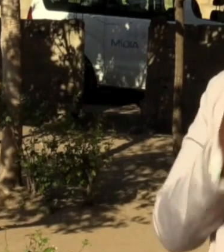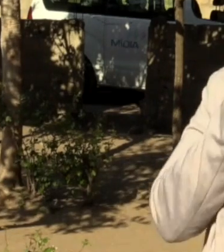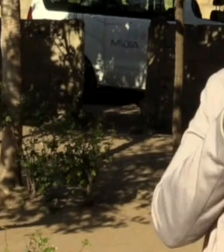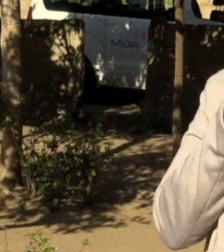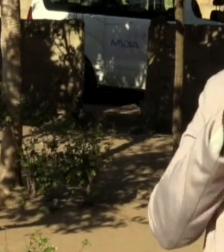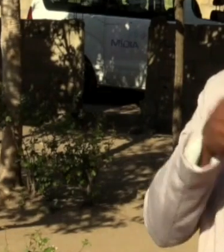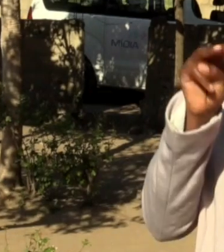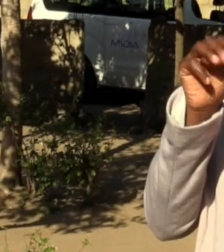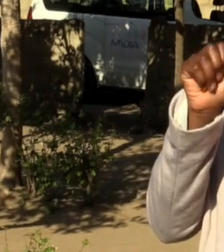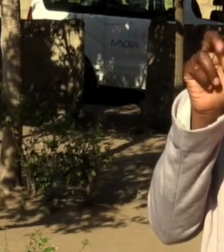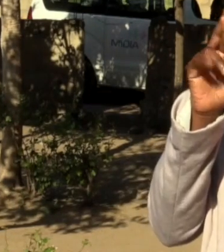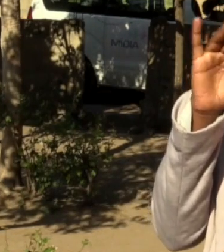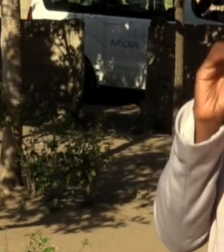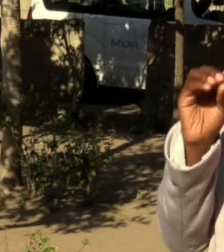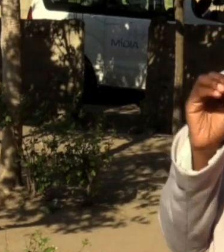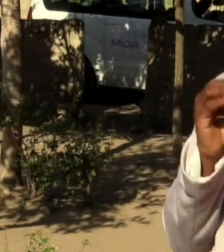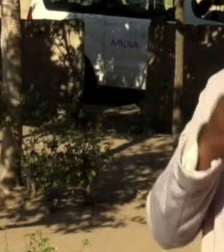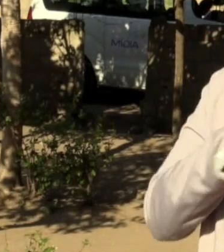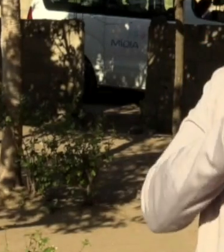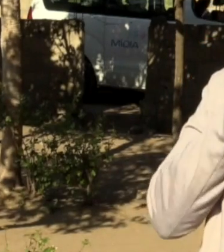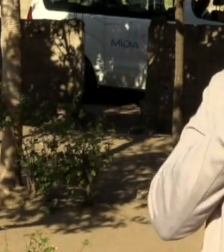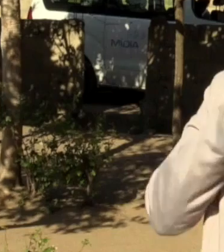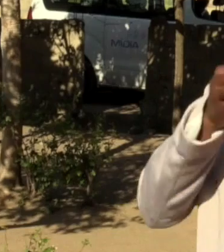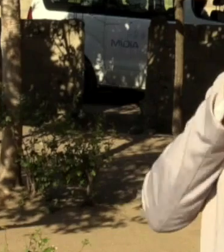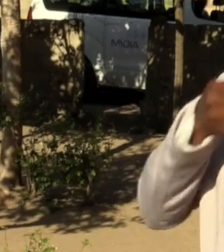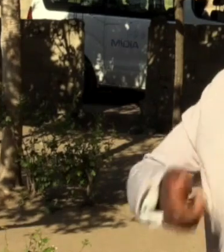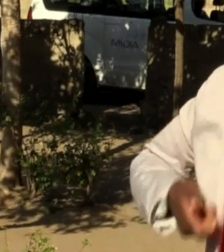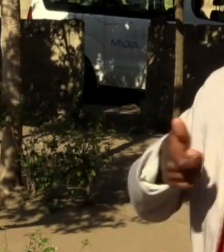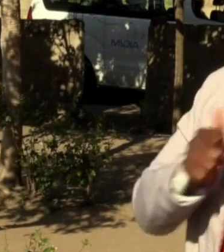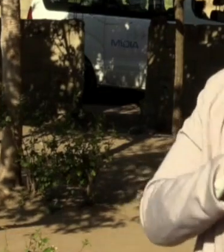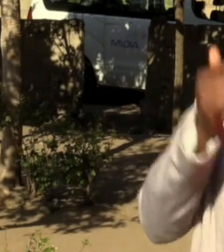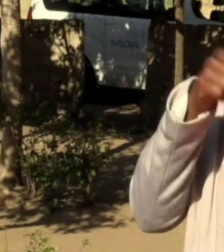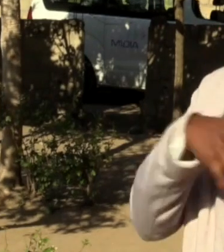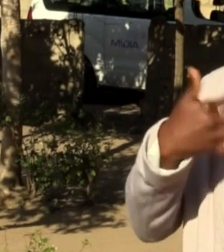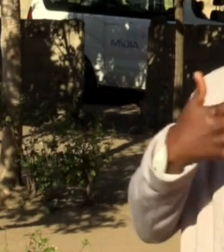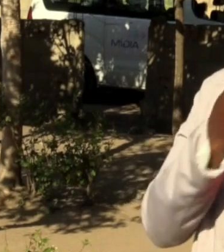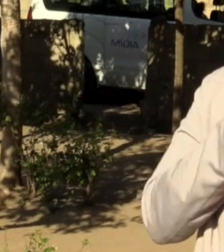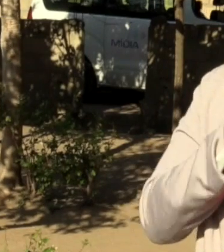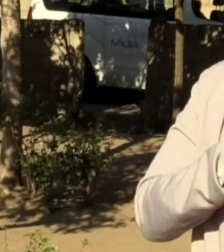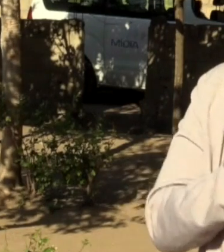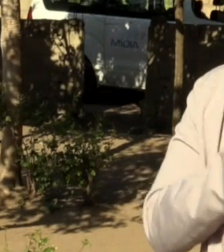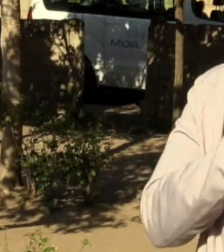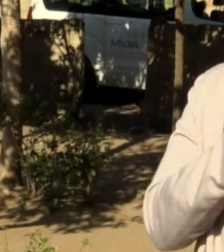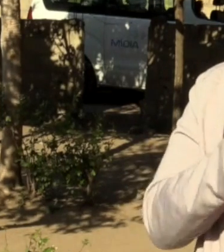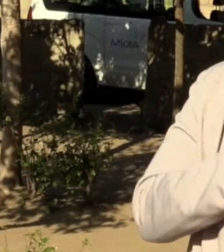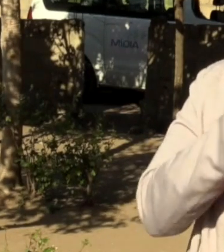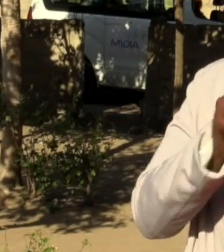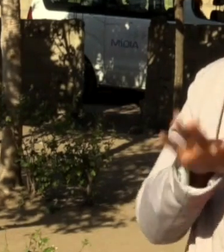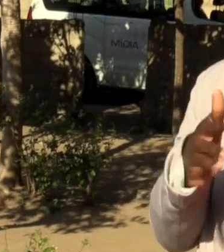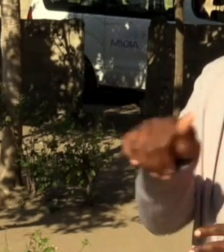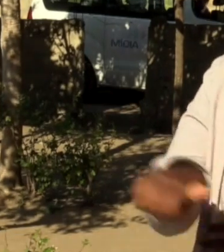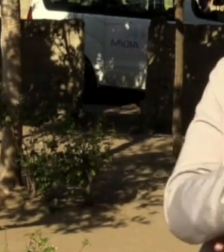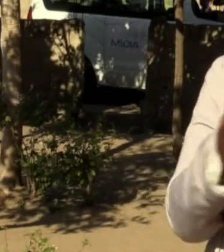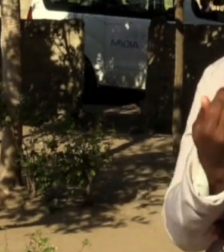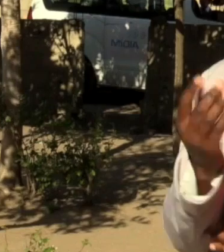estudos. E cá estamos com o menino Mário, onde conseguimos estar